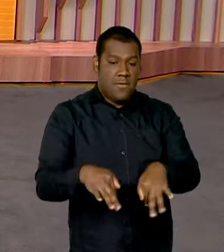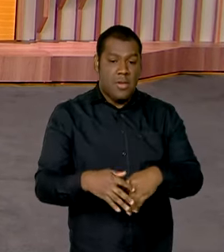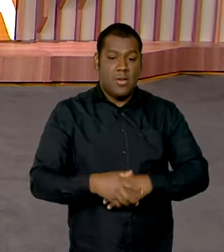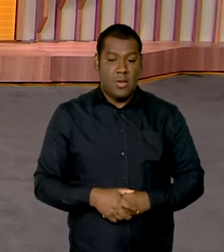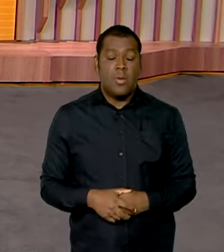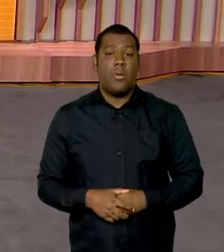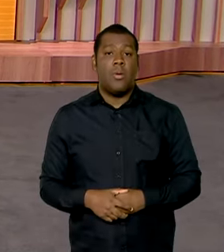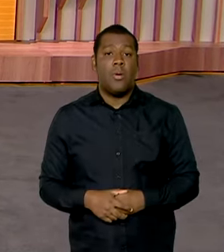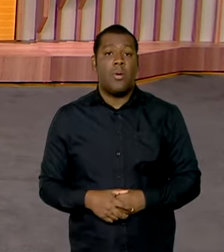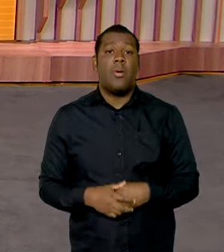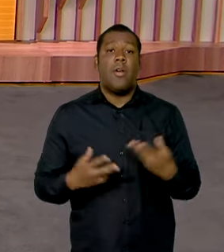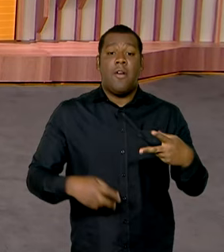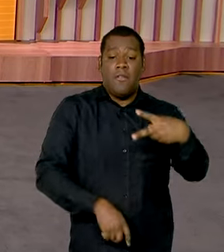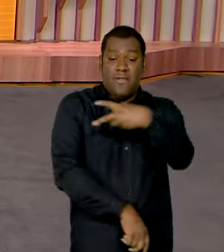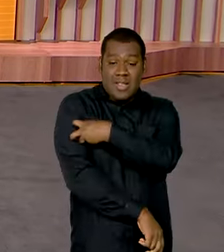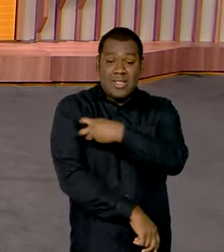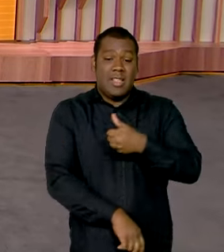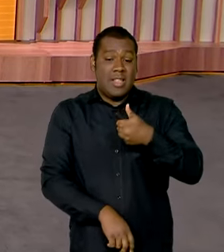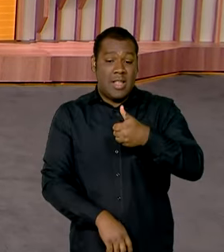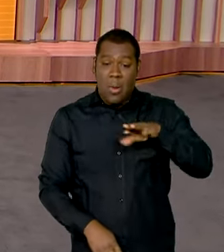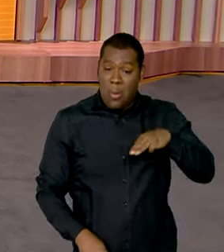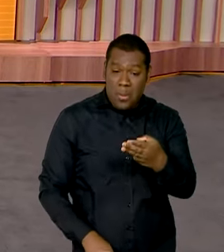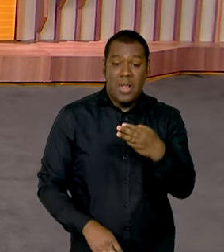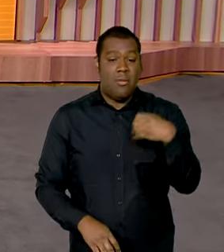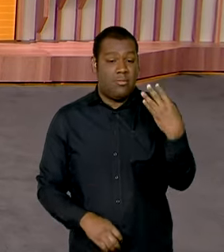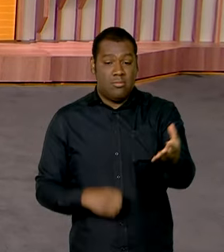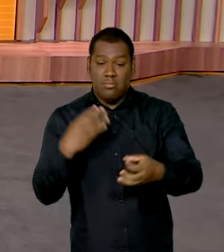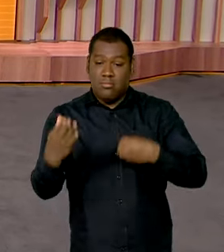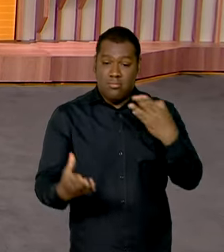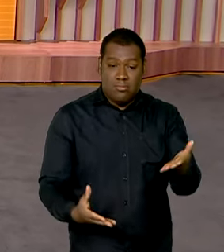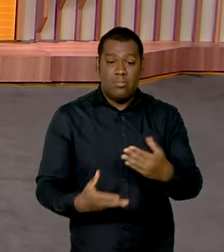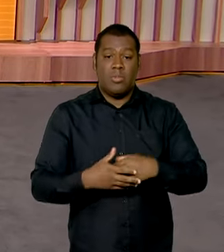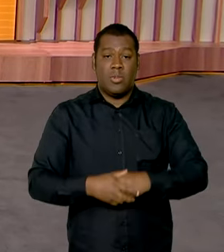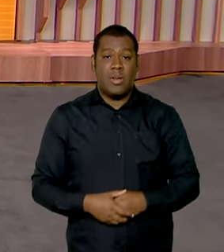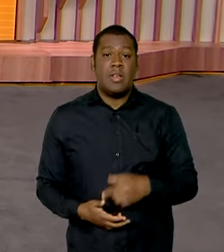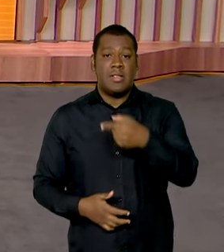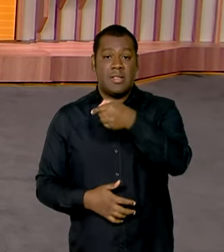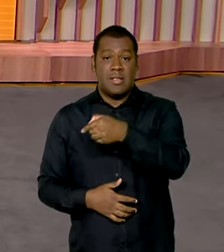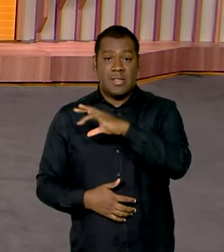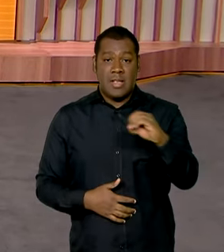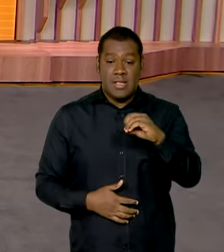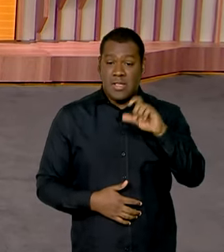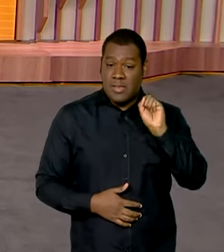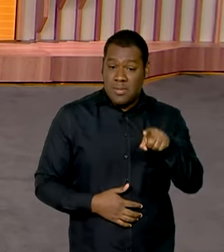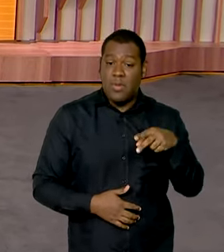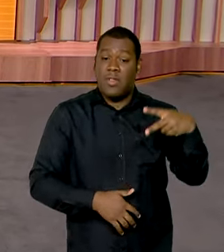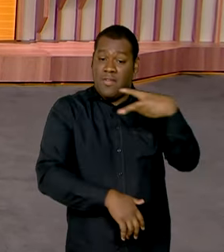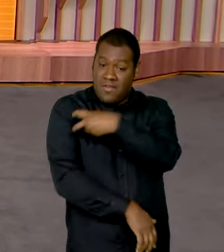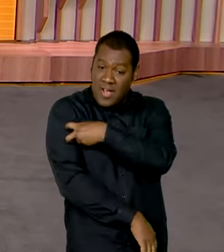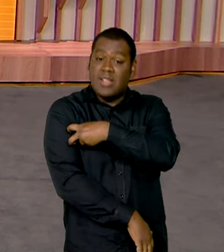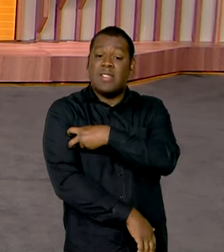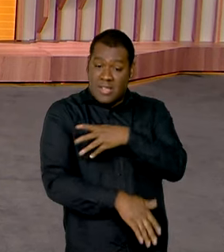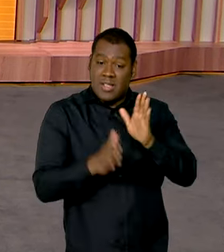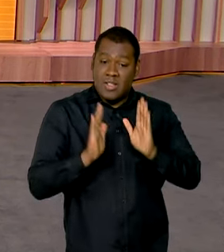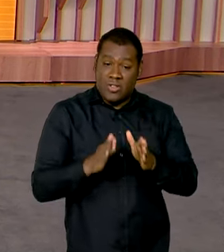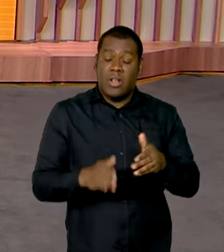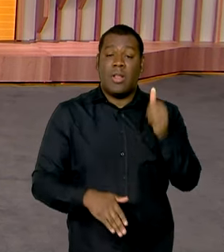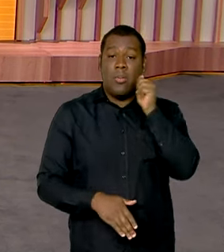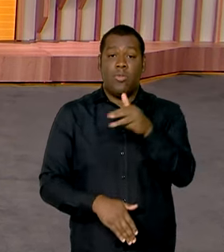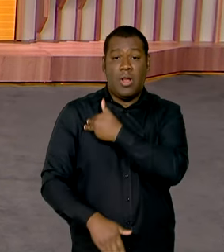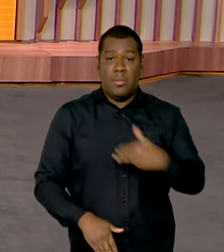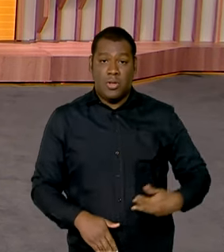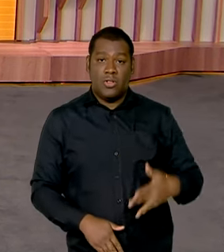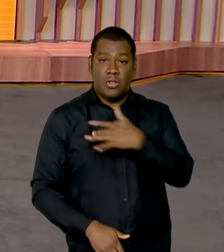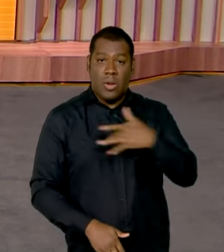e duzentas mil doses de vacina foram distribuídas e cerca de 700 mil vacinas já aplicadas. A ministra da